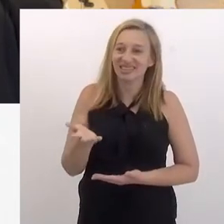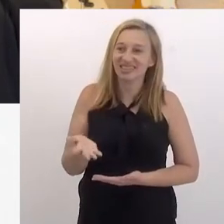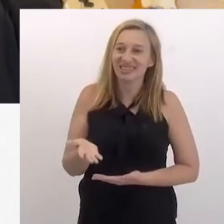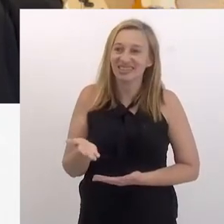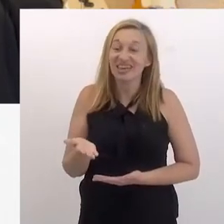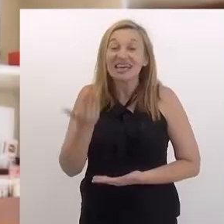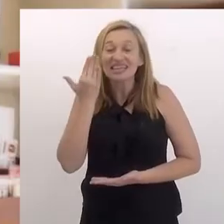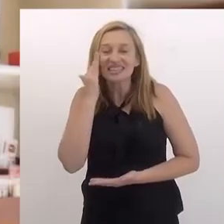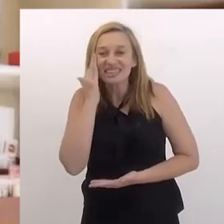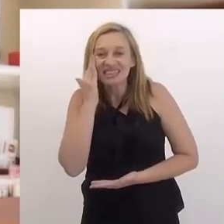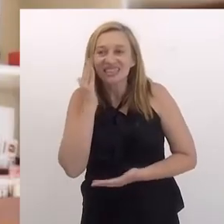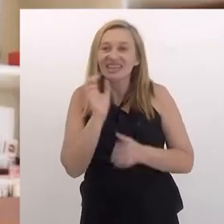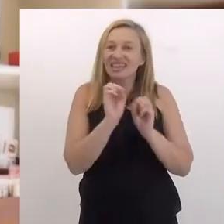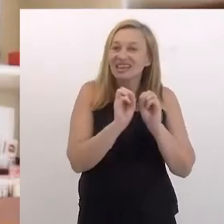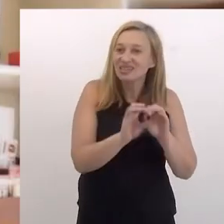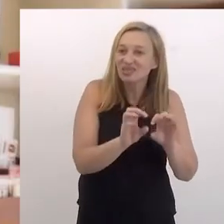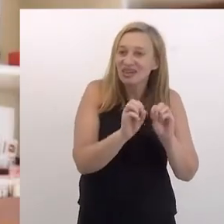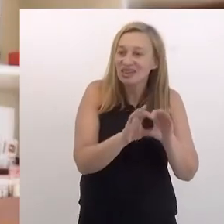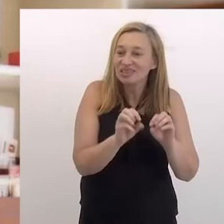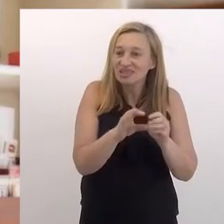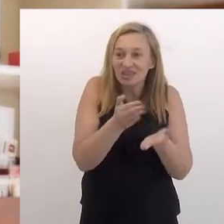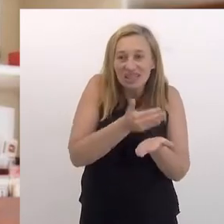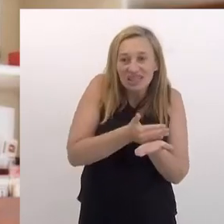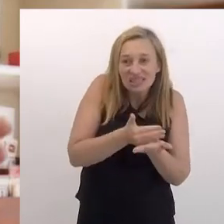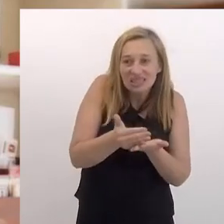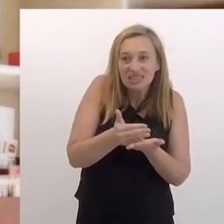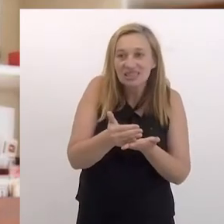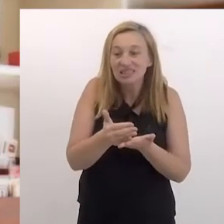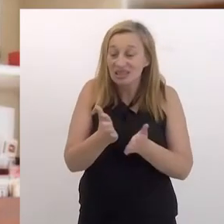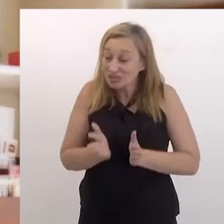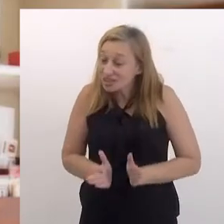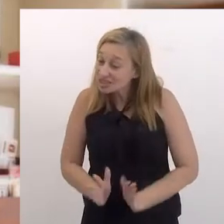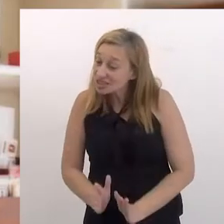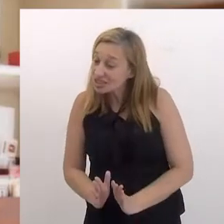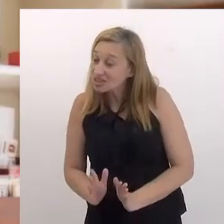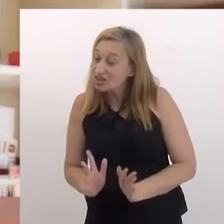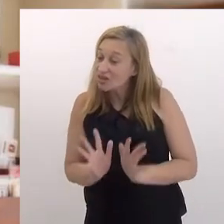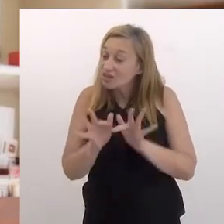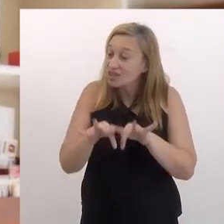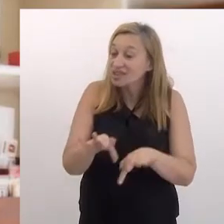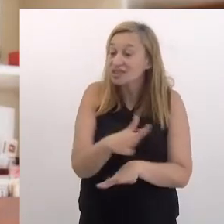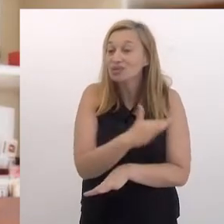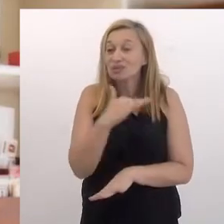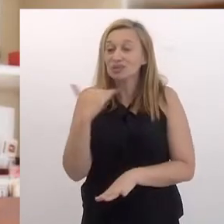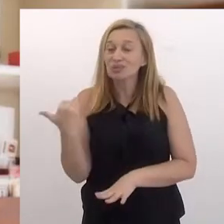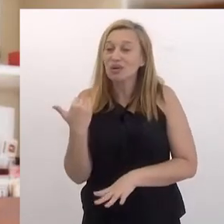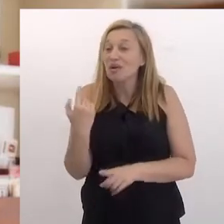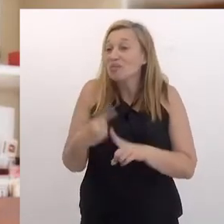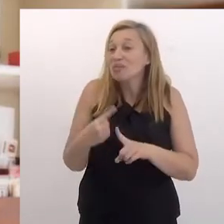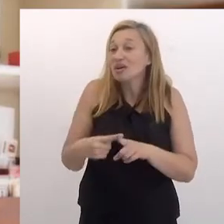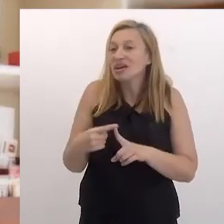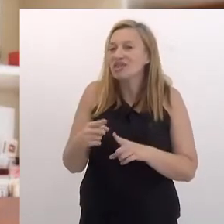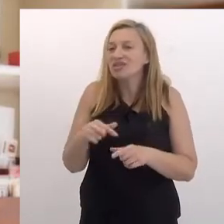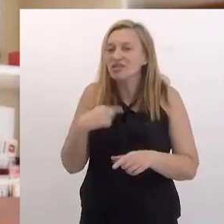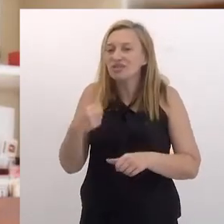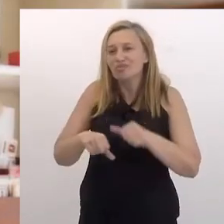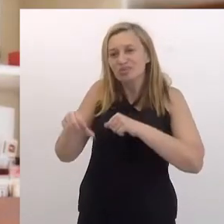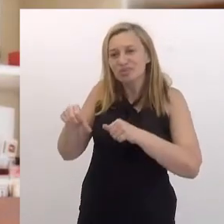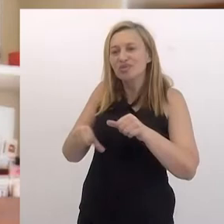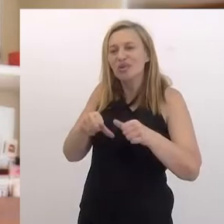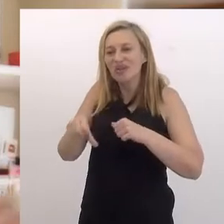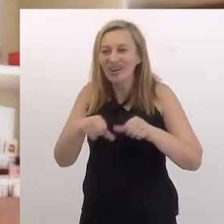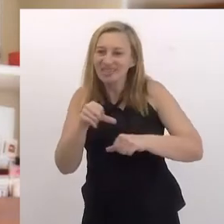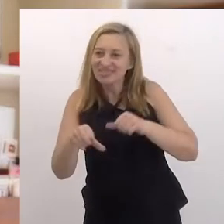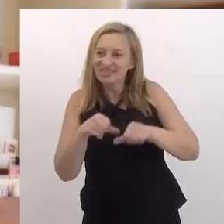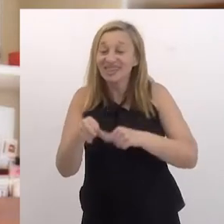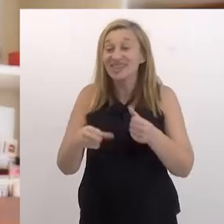A experiência, né? Entender que a educação começa quando a gente nasce e só termina quando a gente morre, porque a